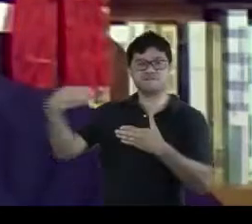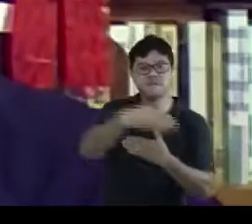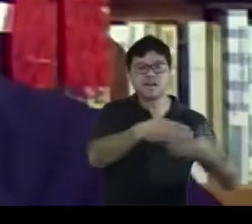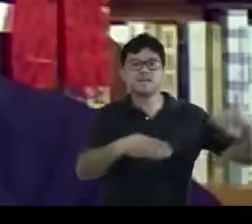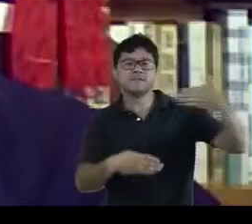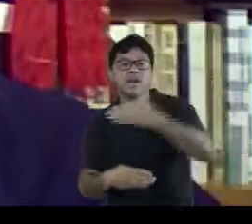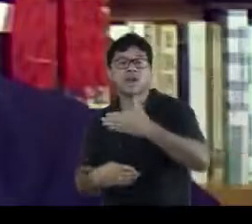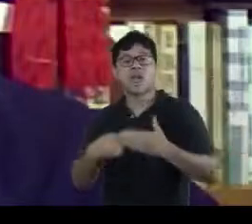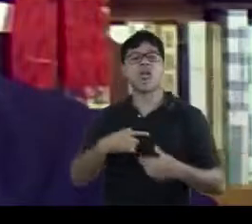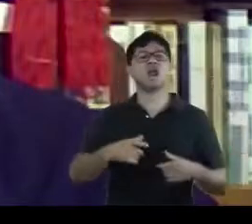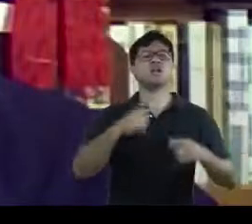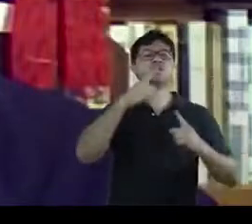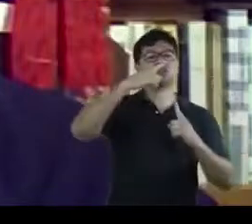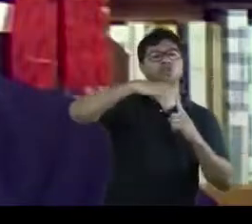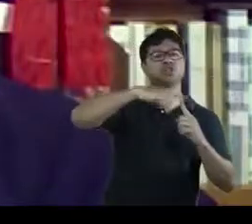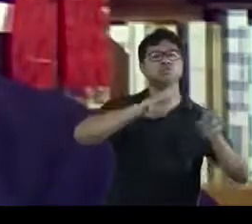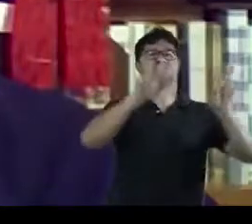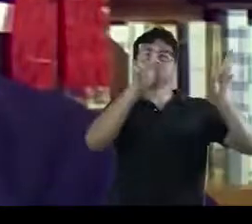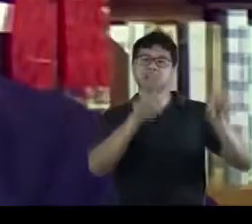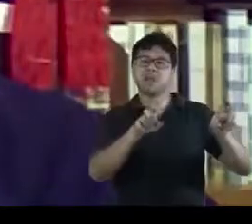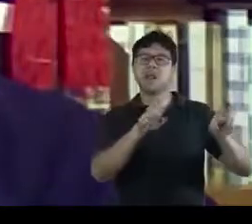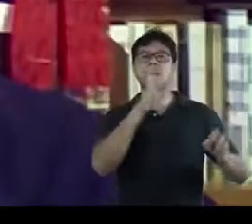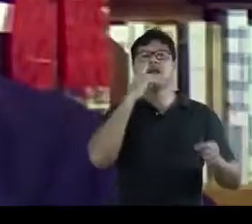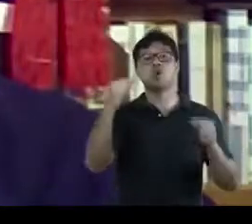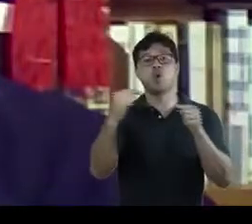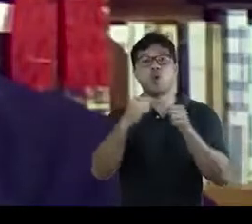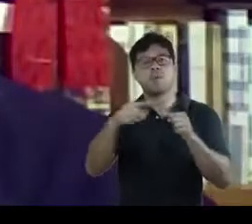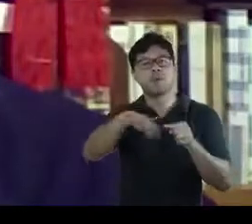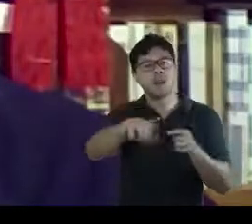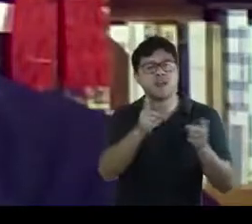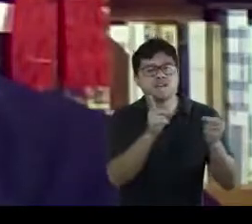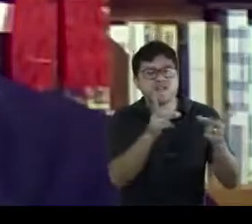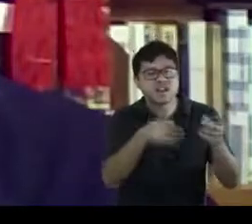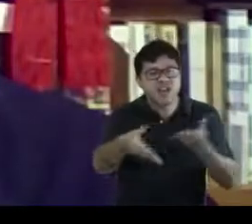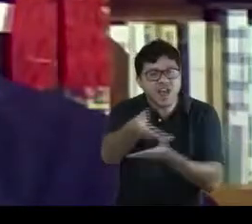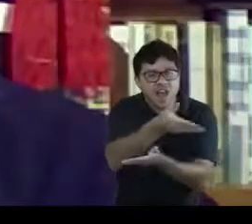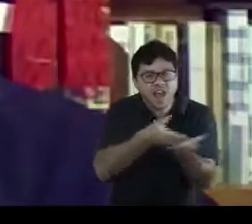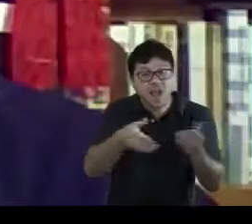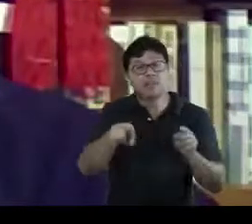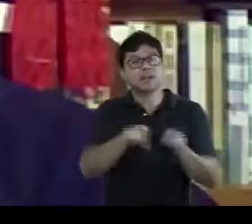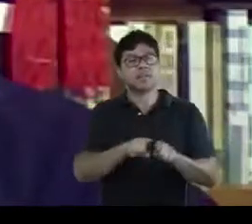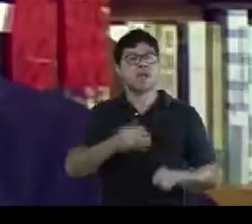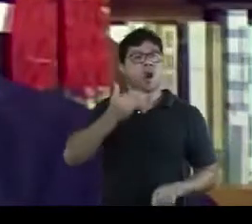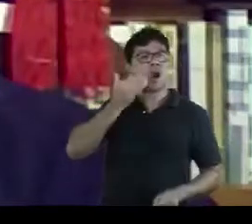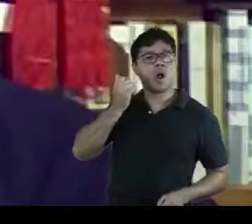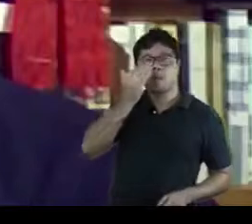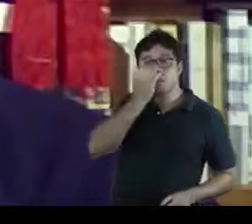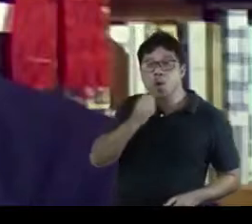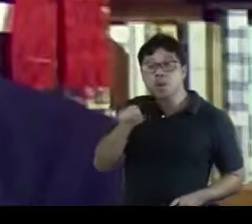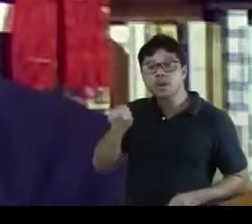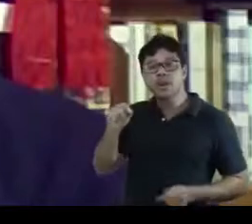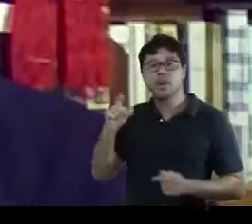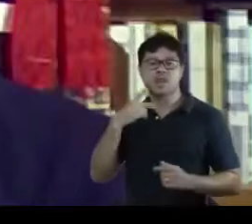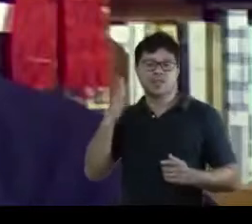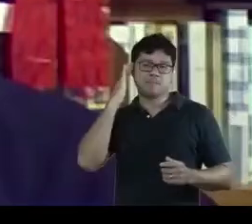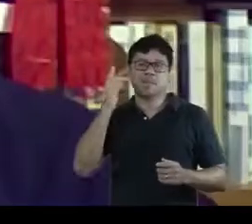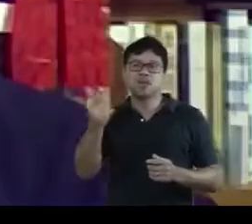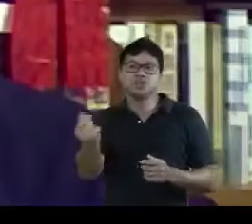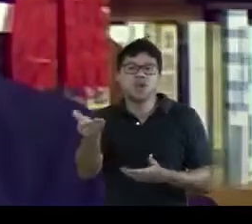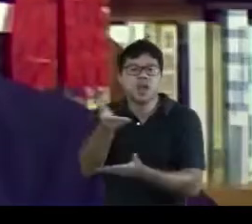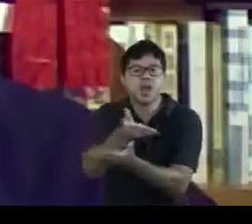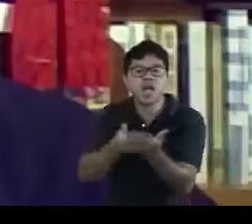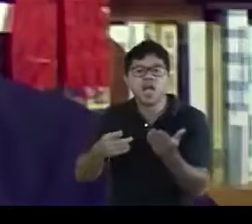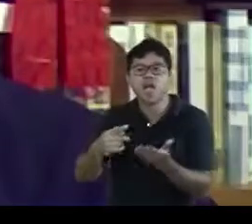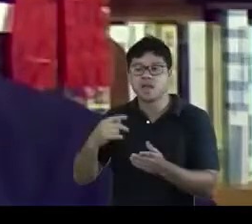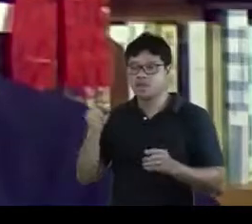Ele não apenas escolheu o título, que pareceu mais adequado ao negócio, mas também procurou tirar proveito das condições econômicas